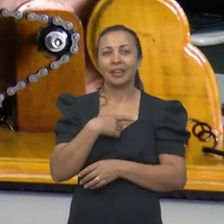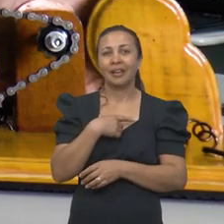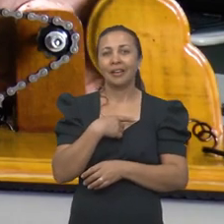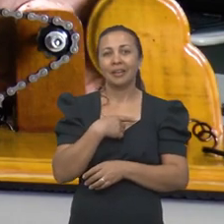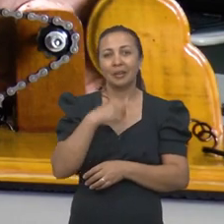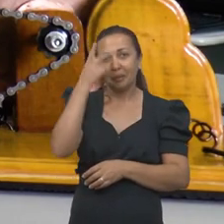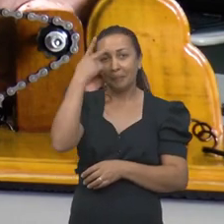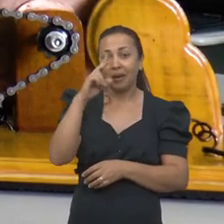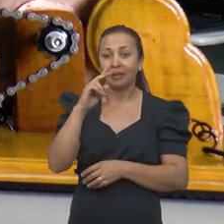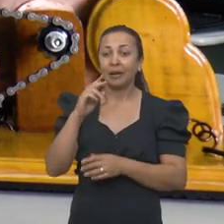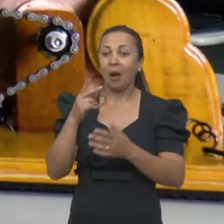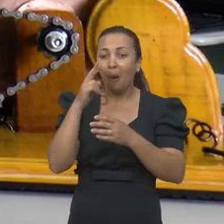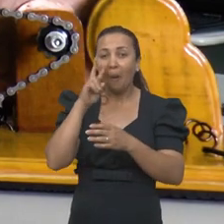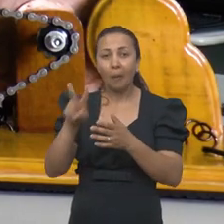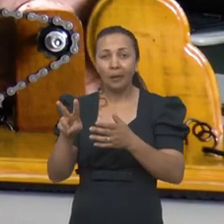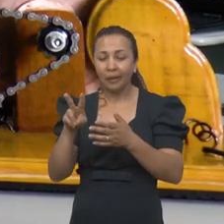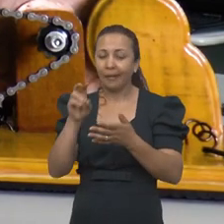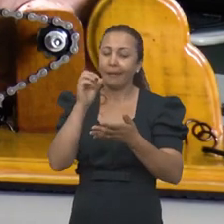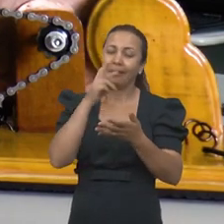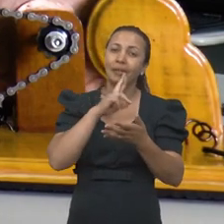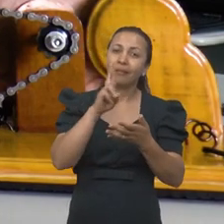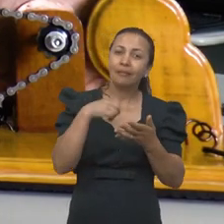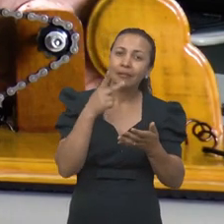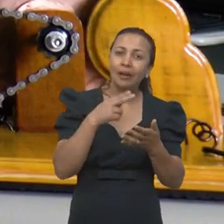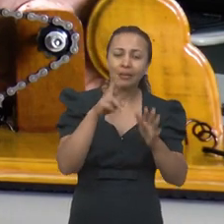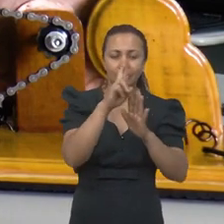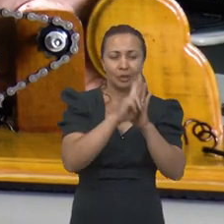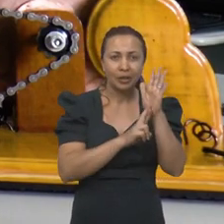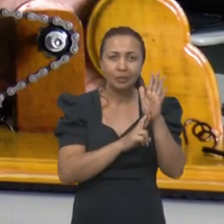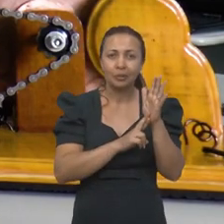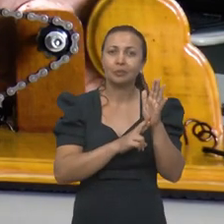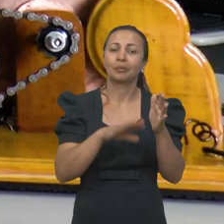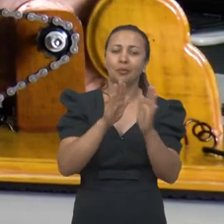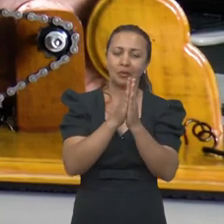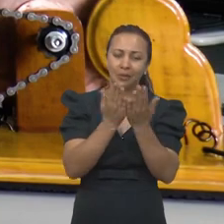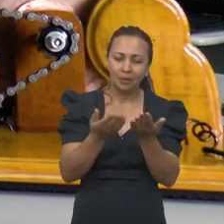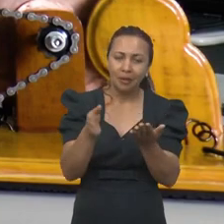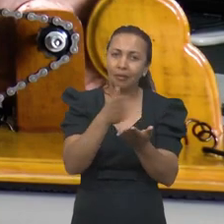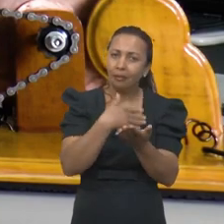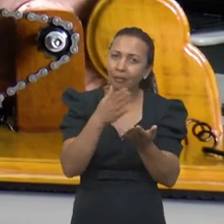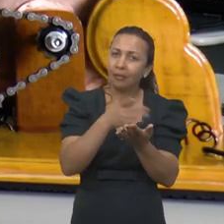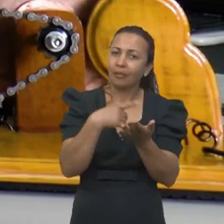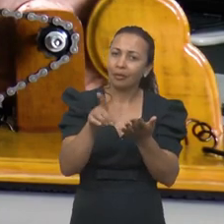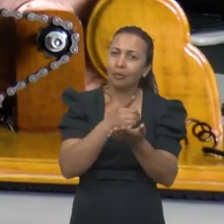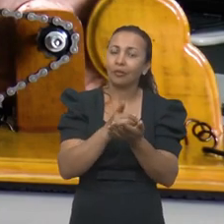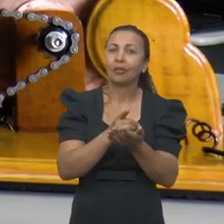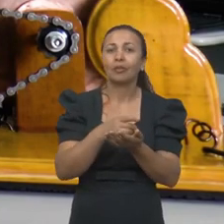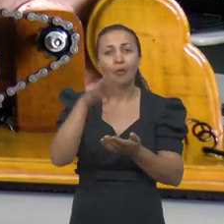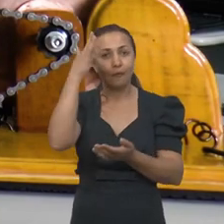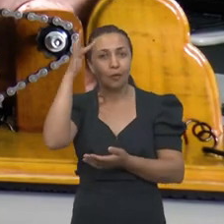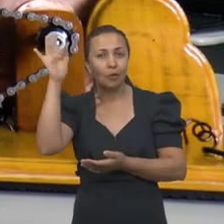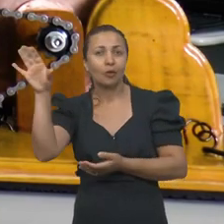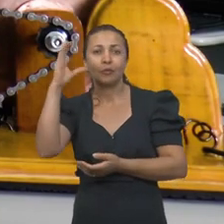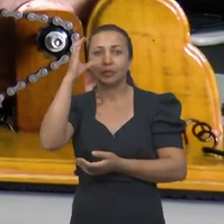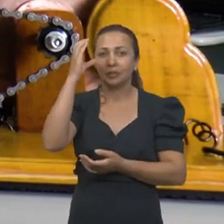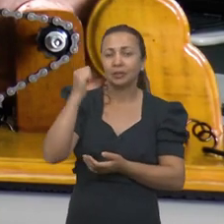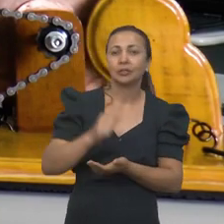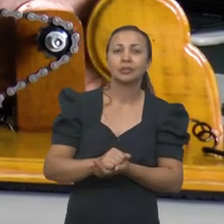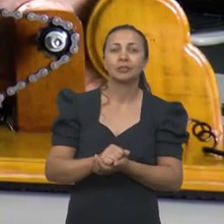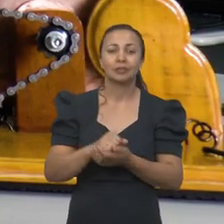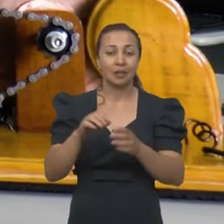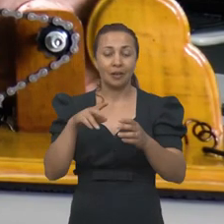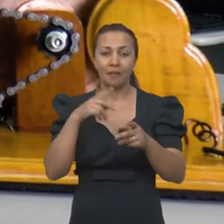a partir dos relatos, das descrições, dos relatórios dos estudiosos, filósofos, os cientistas,